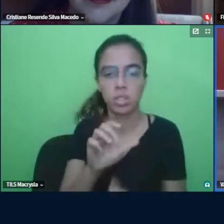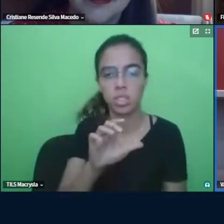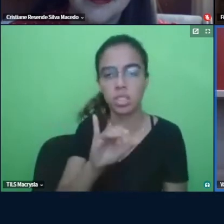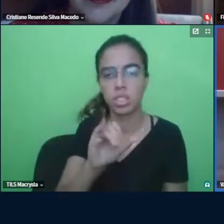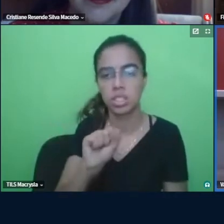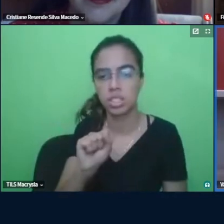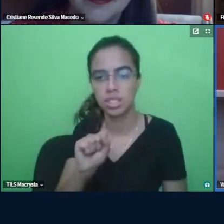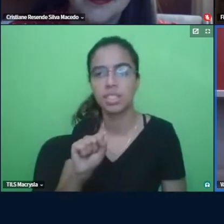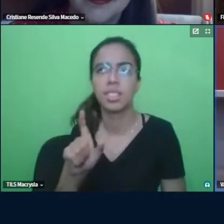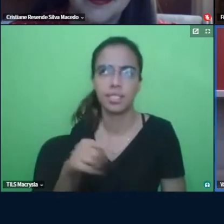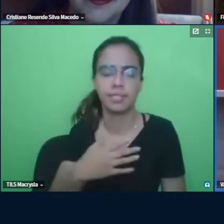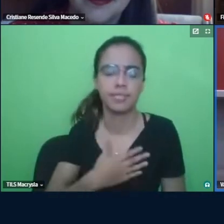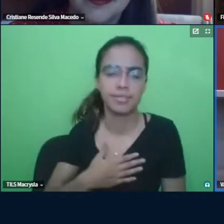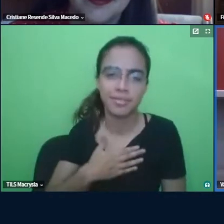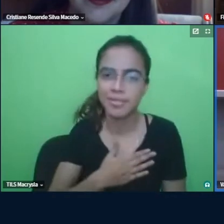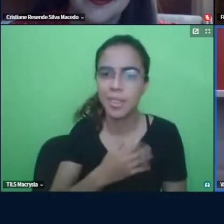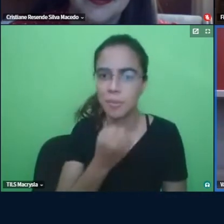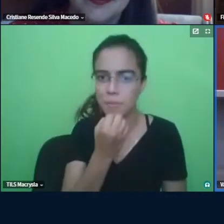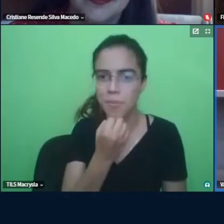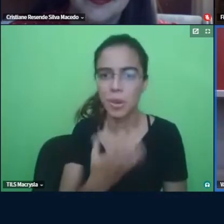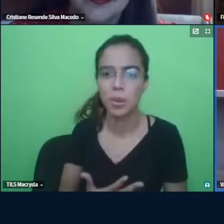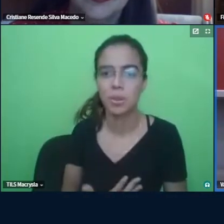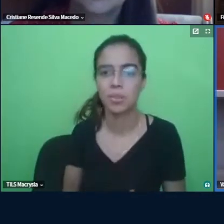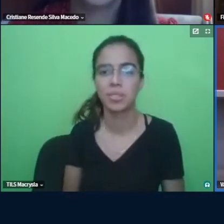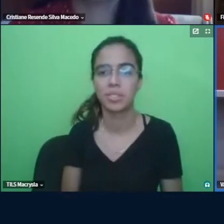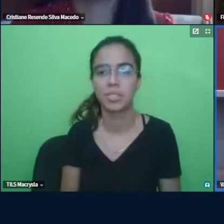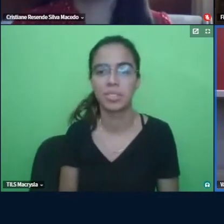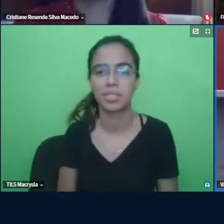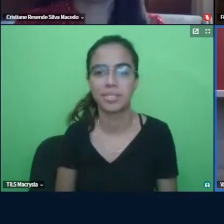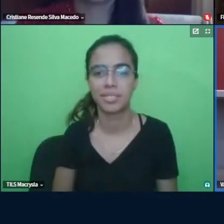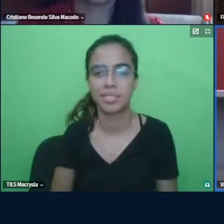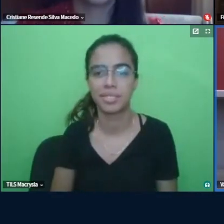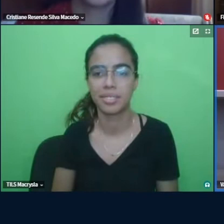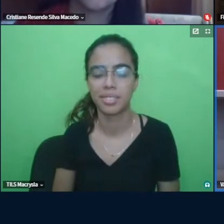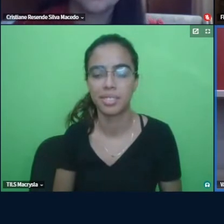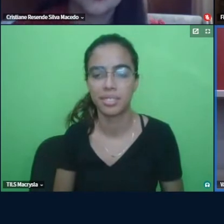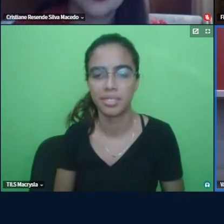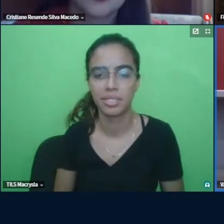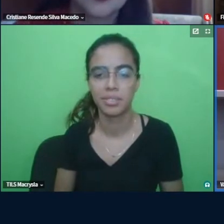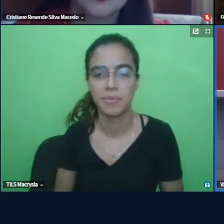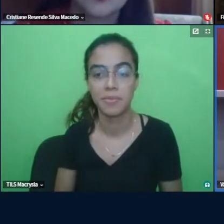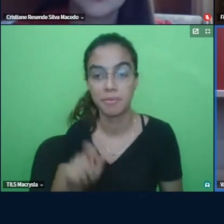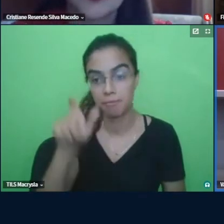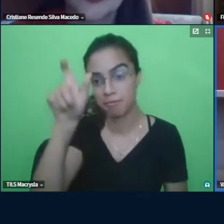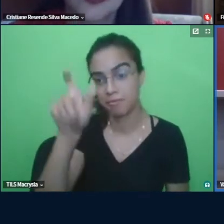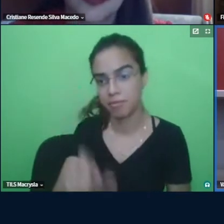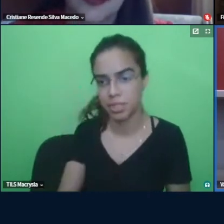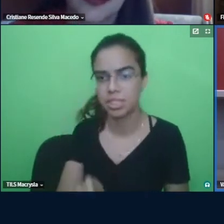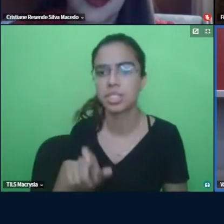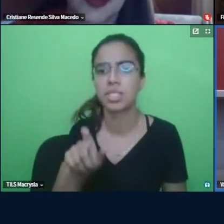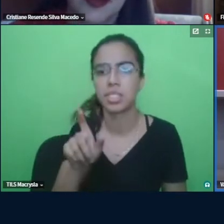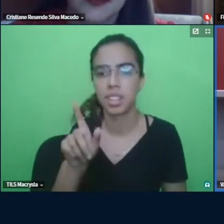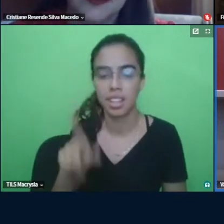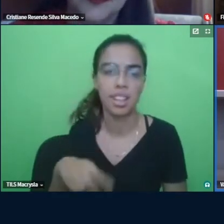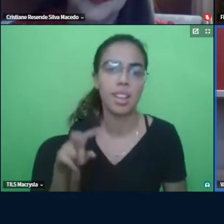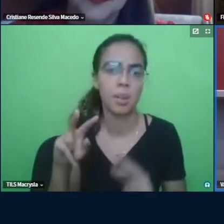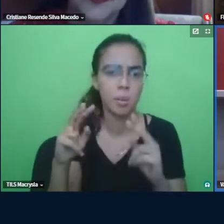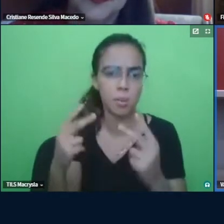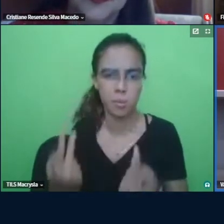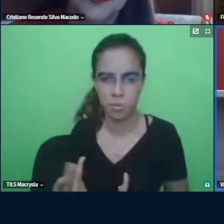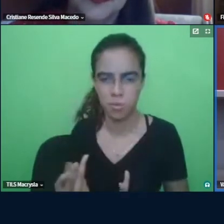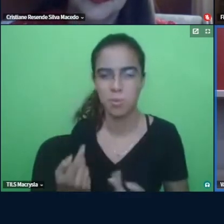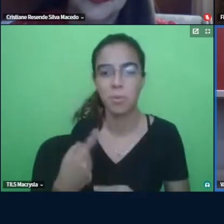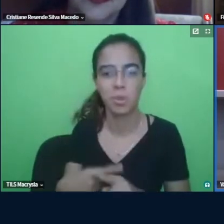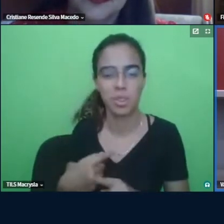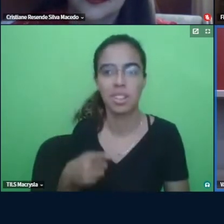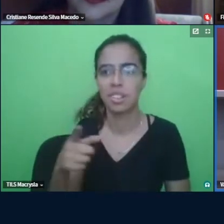imenso a Cris é uma pessoa assim como eu falei um trabalho que ela fez foi muito humano isso só reflete a pessoa que ela